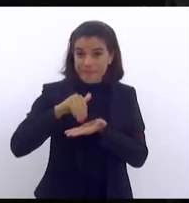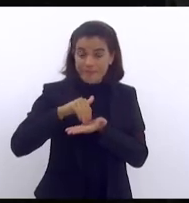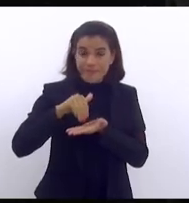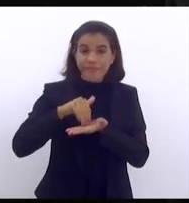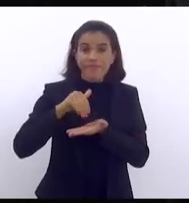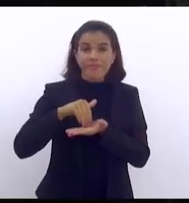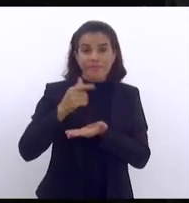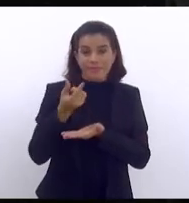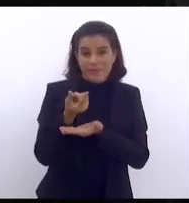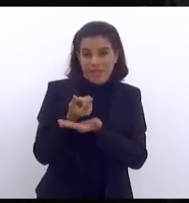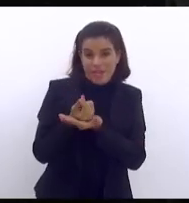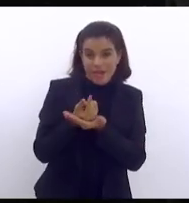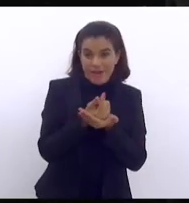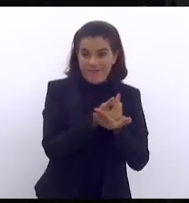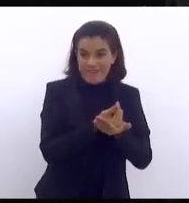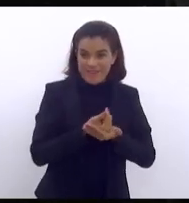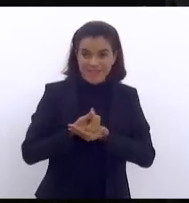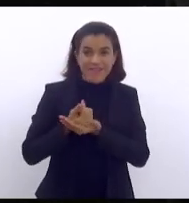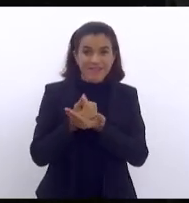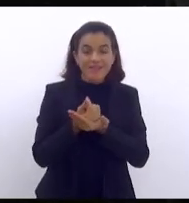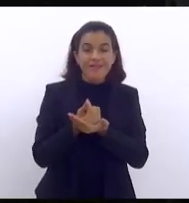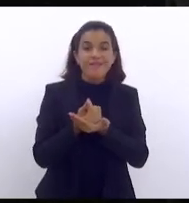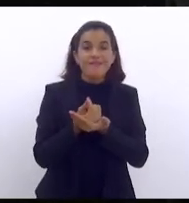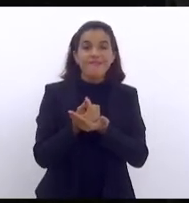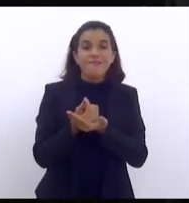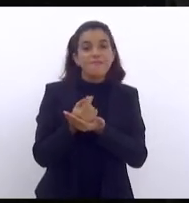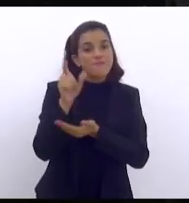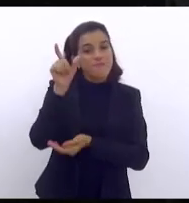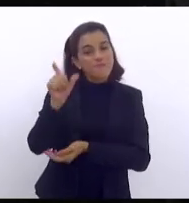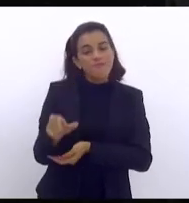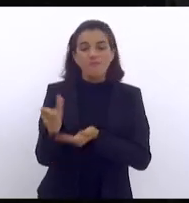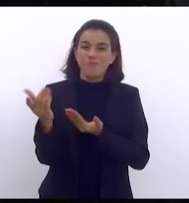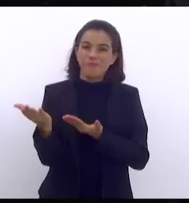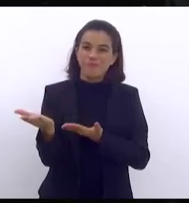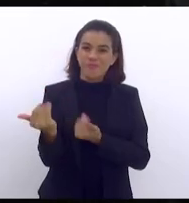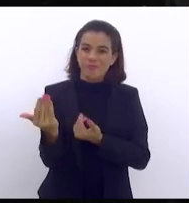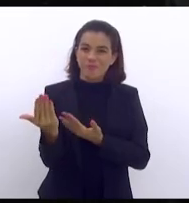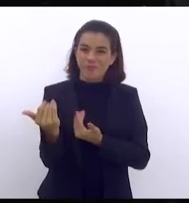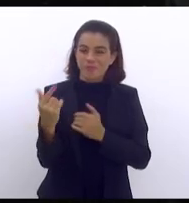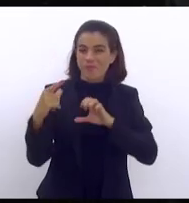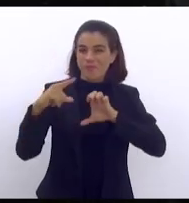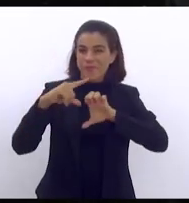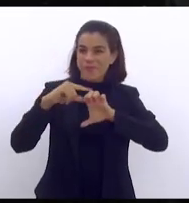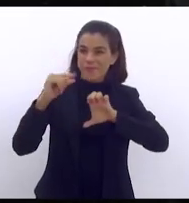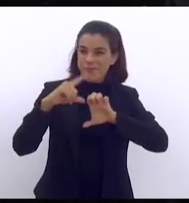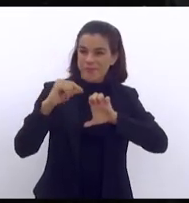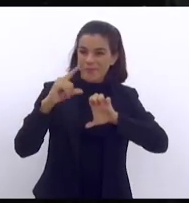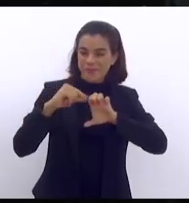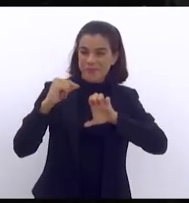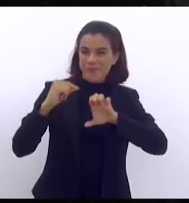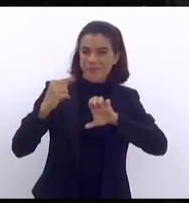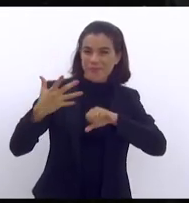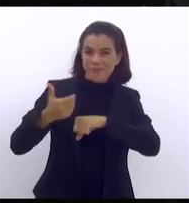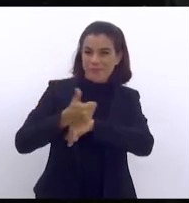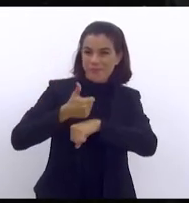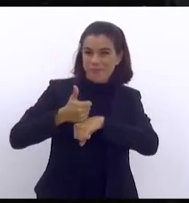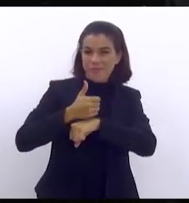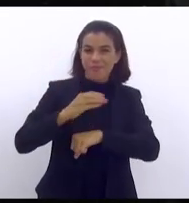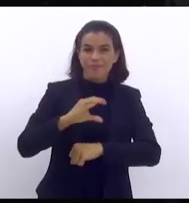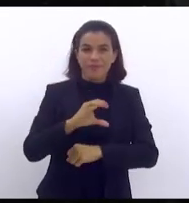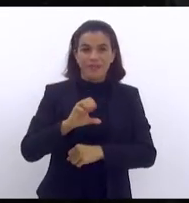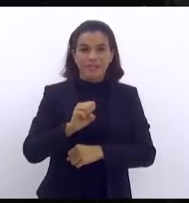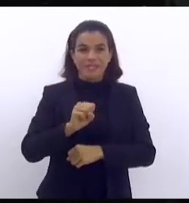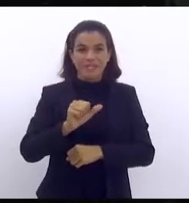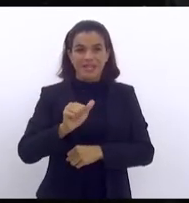fazenda era o então jovem empreendedor e talentoso César Maia